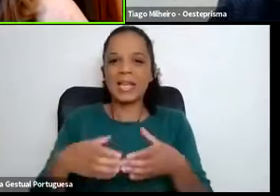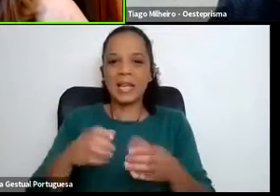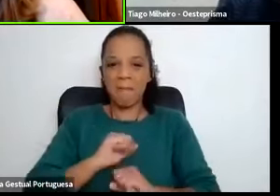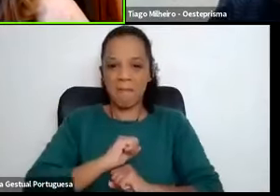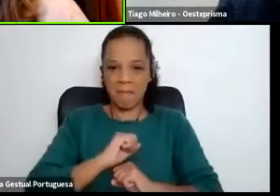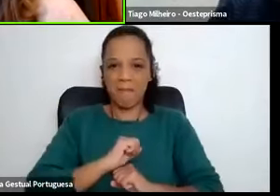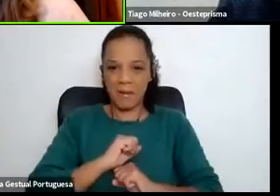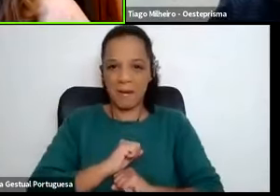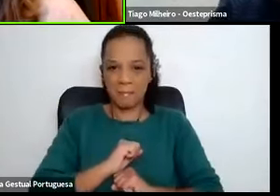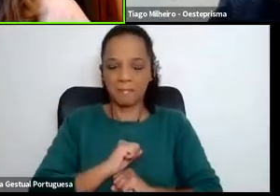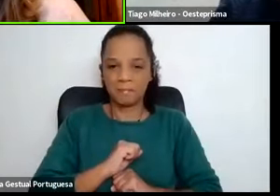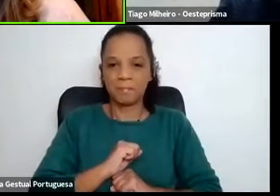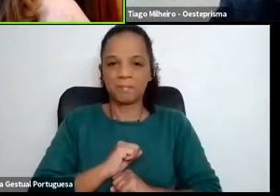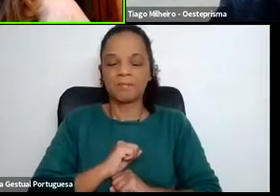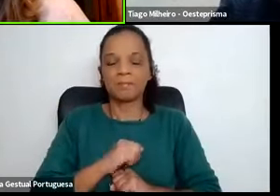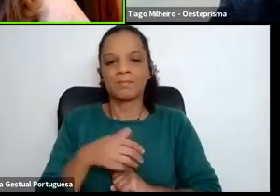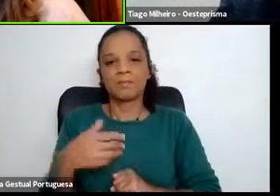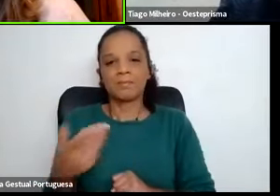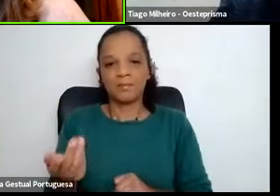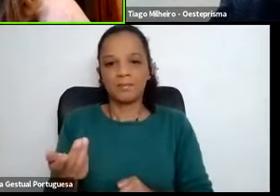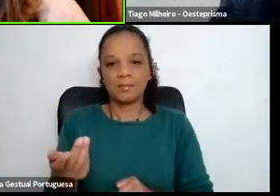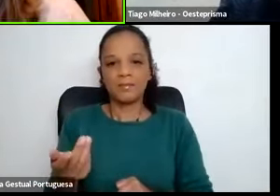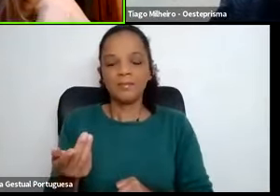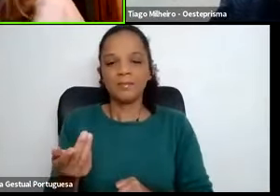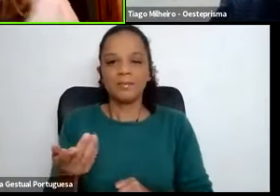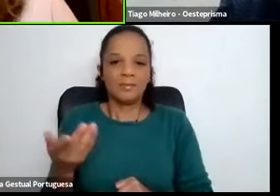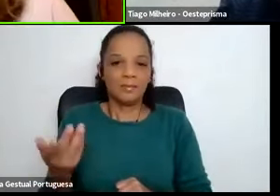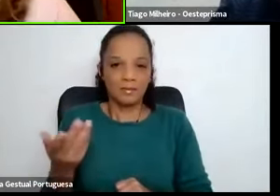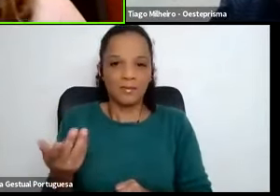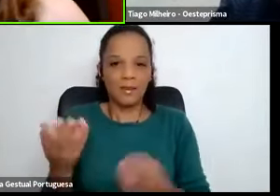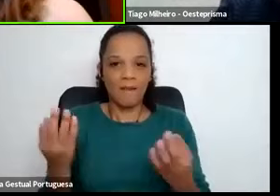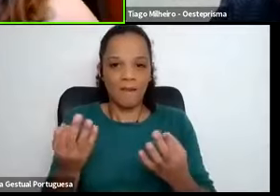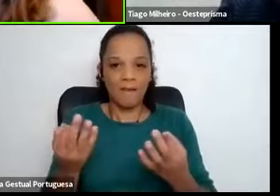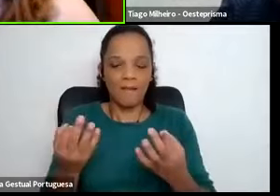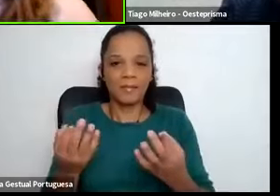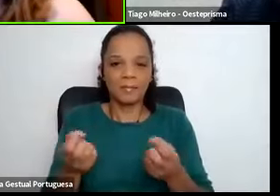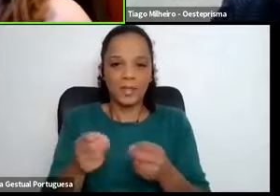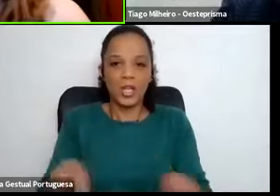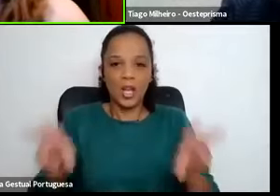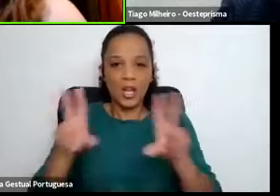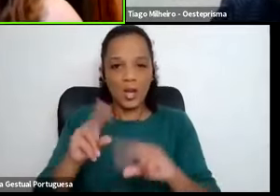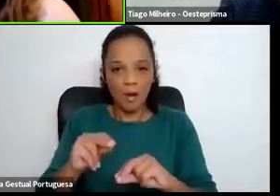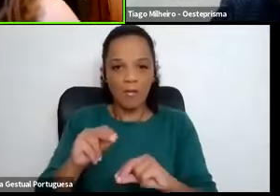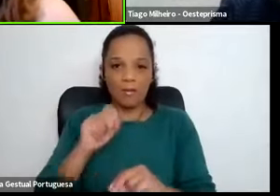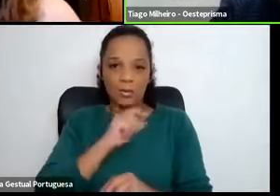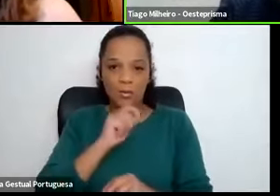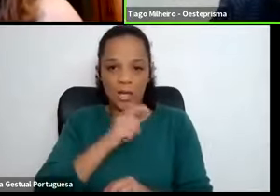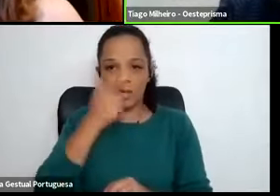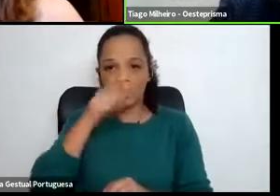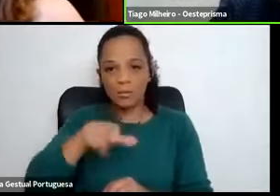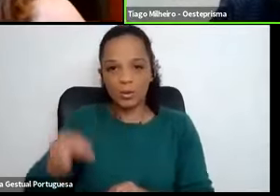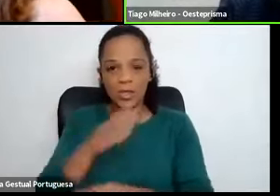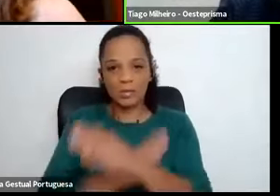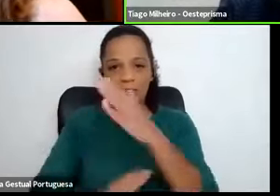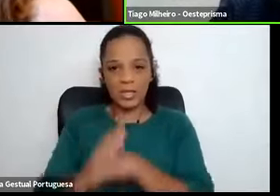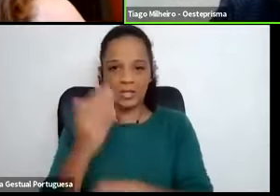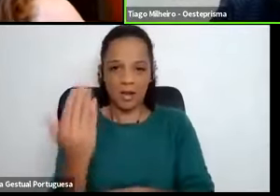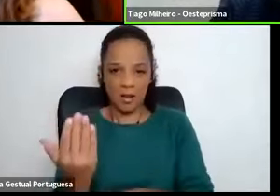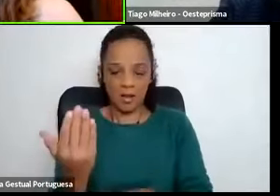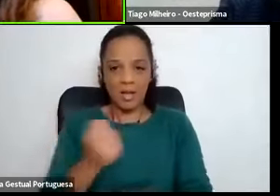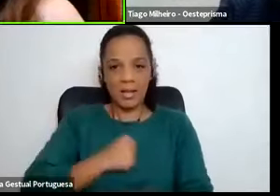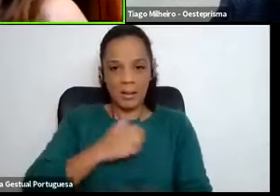podermos ter esta nova possibilidade de ter pessoas com deficiência na nossa empresa.